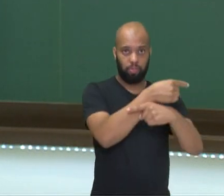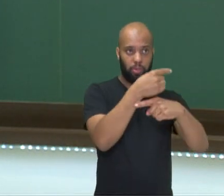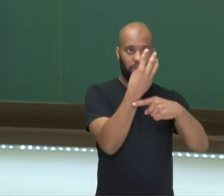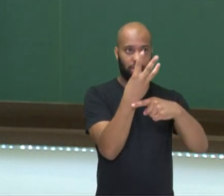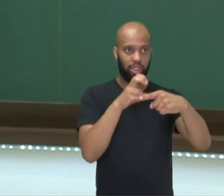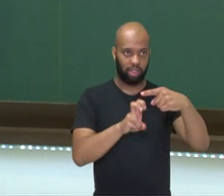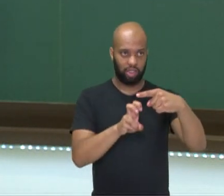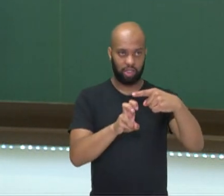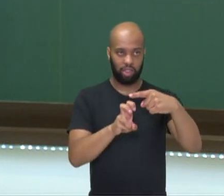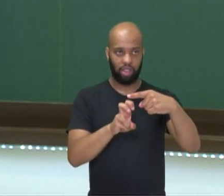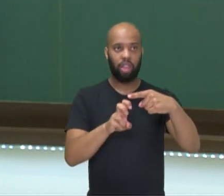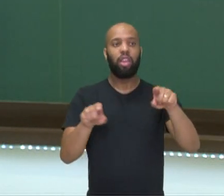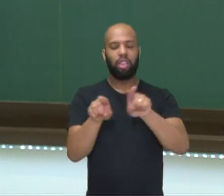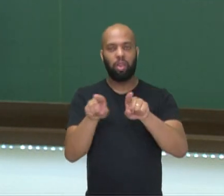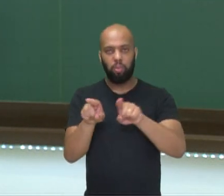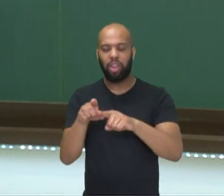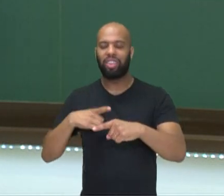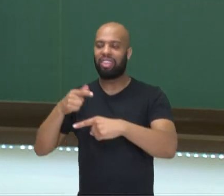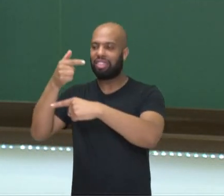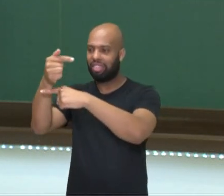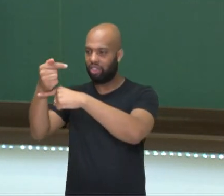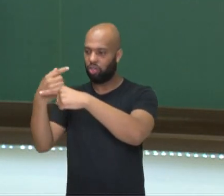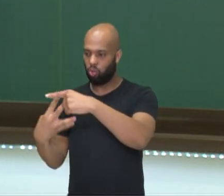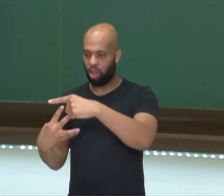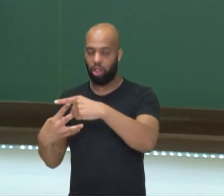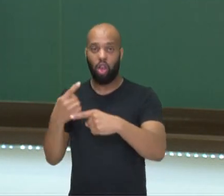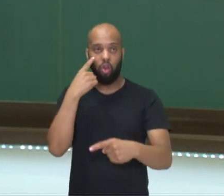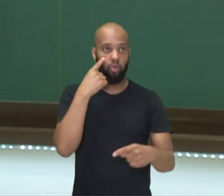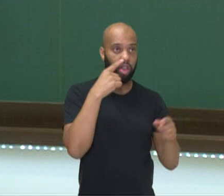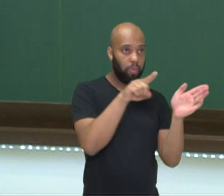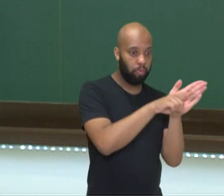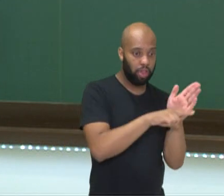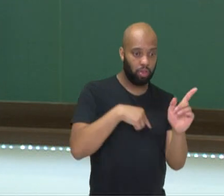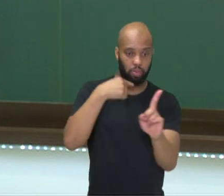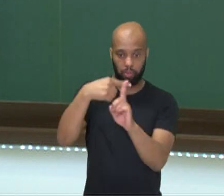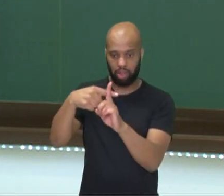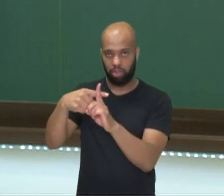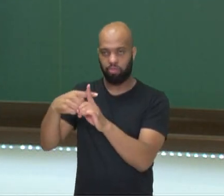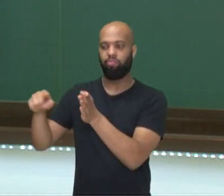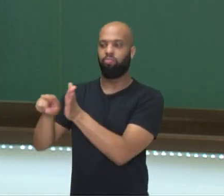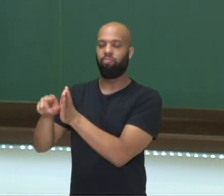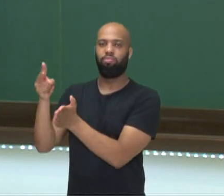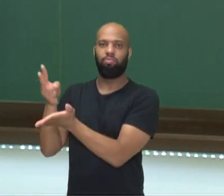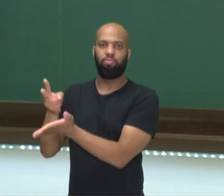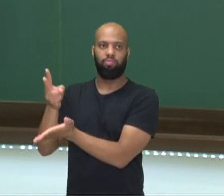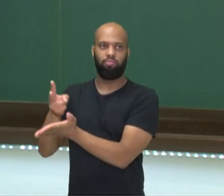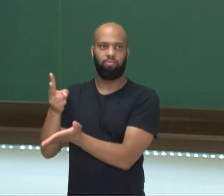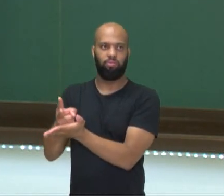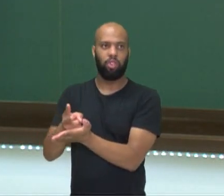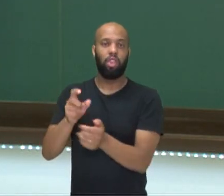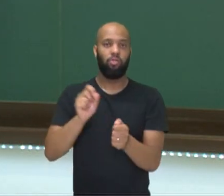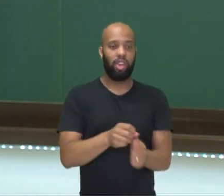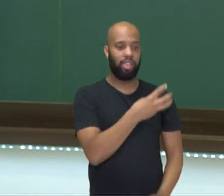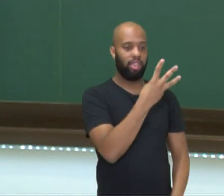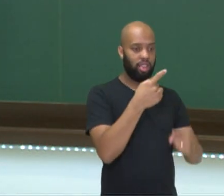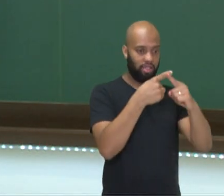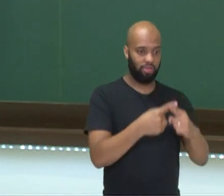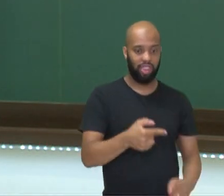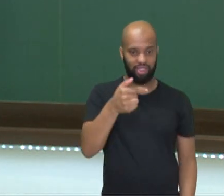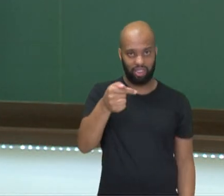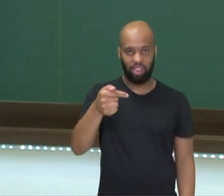e mais 7 quartos. Menos com mais dá menos. Vou multiplicar os numeradores. 3 vezes 7 é 21